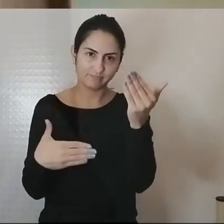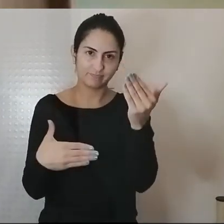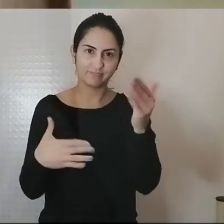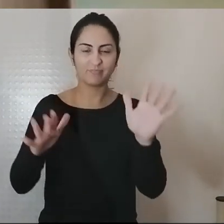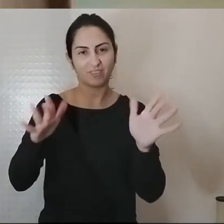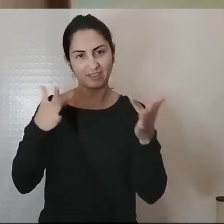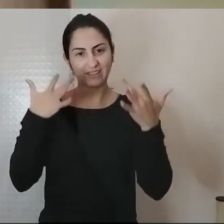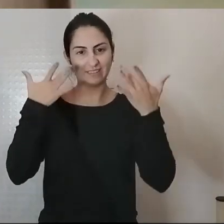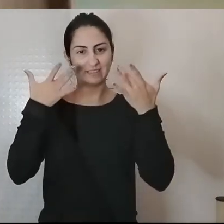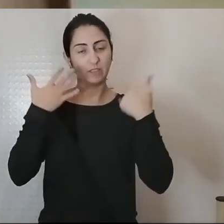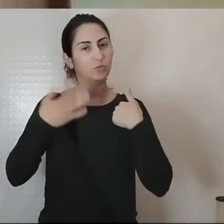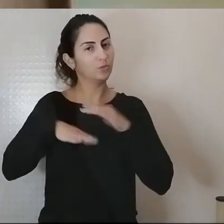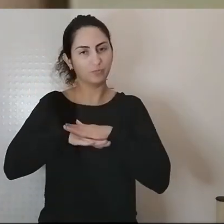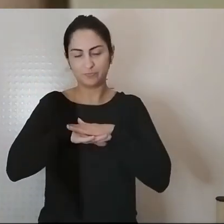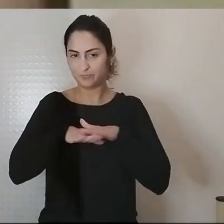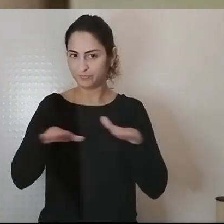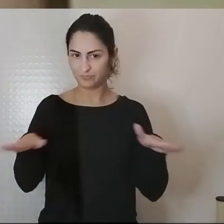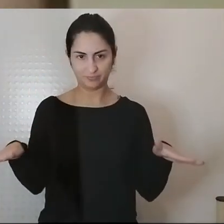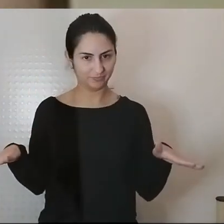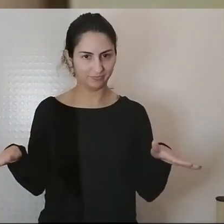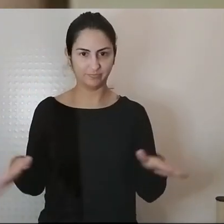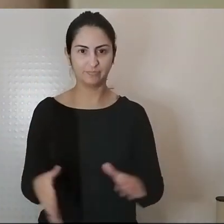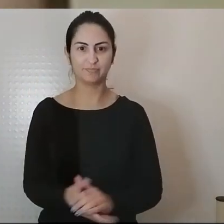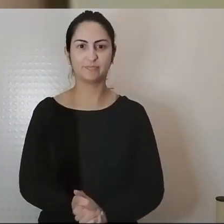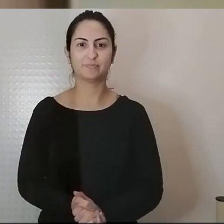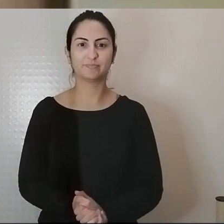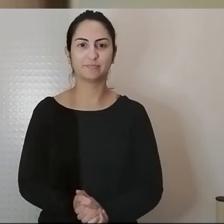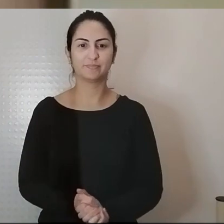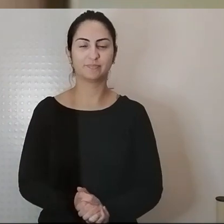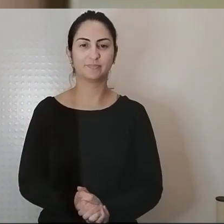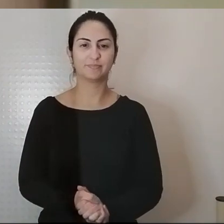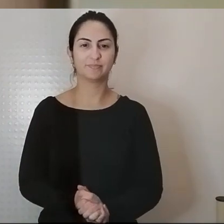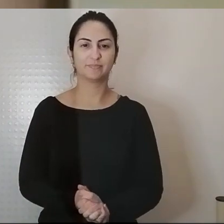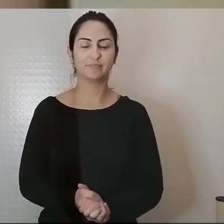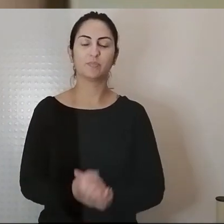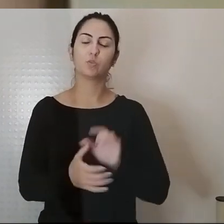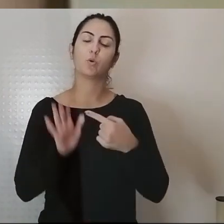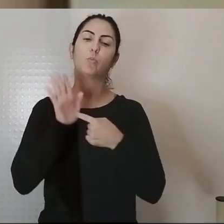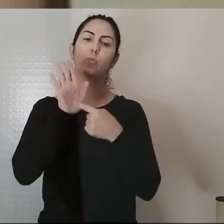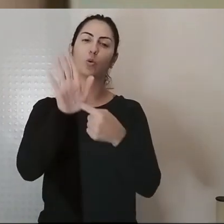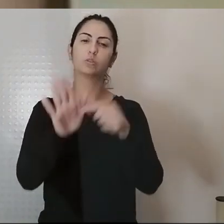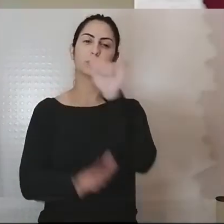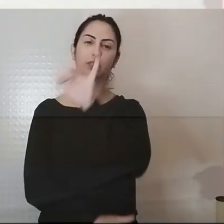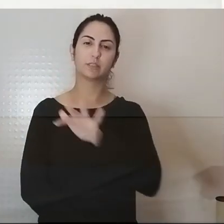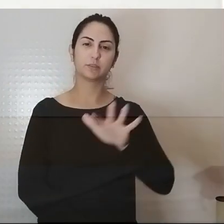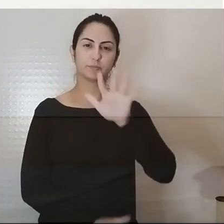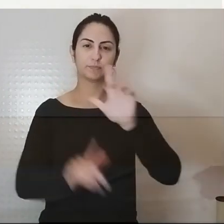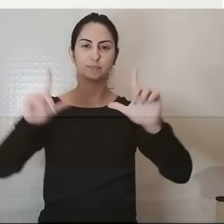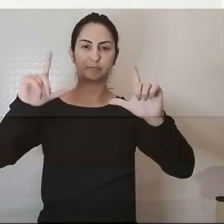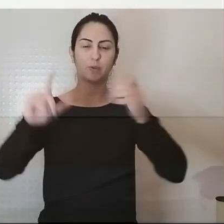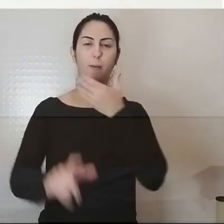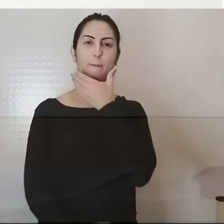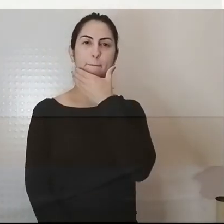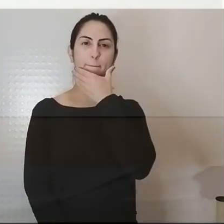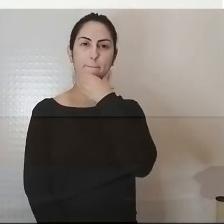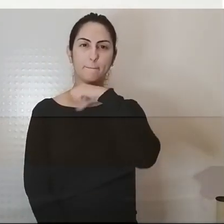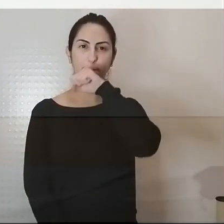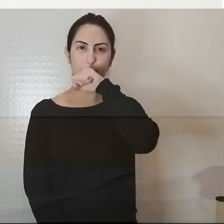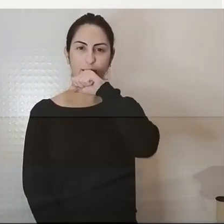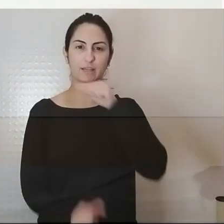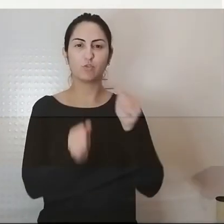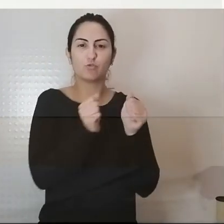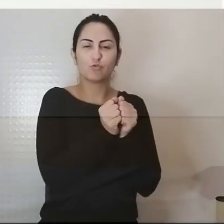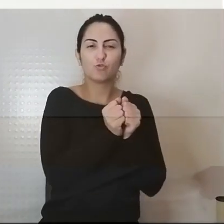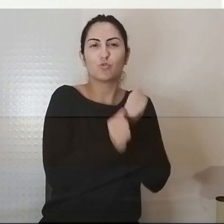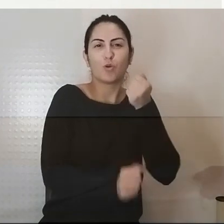eu paro por aqui com esta última imagem de um jovem pai e seus bebês